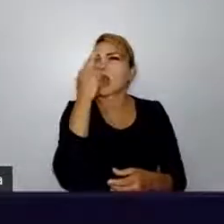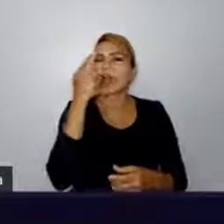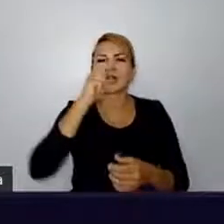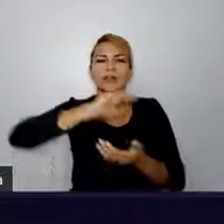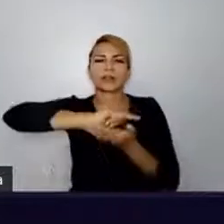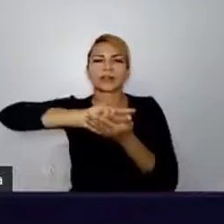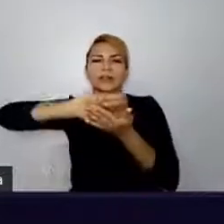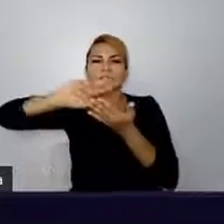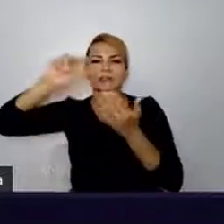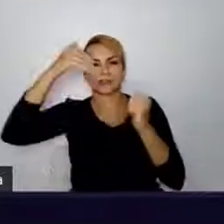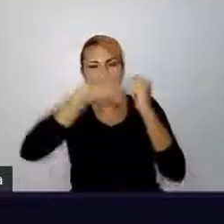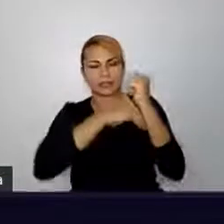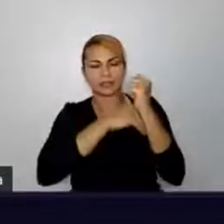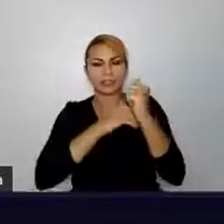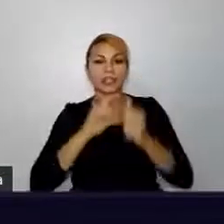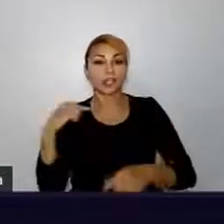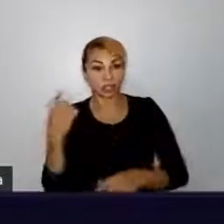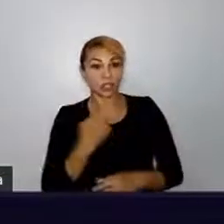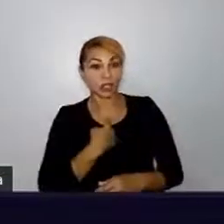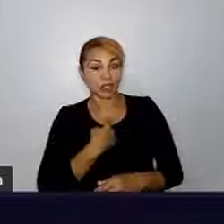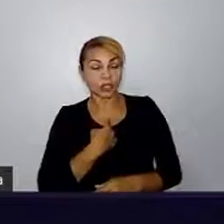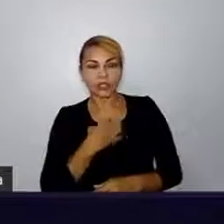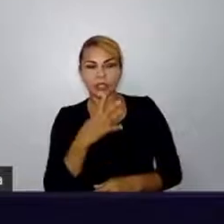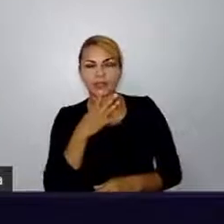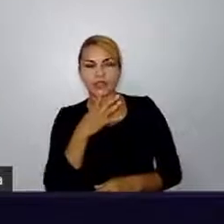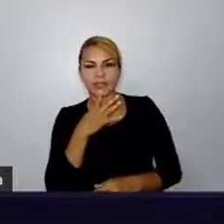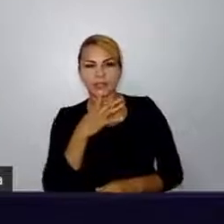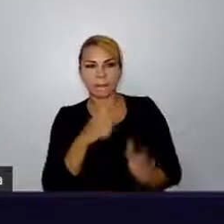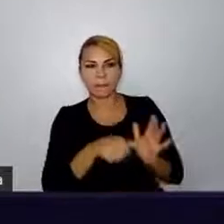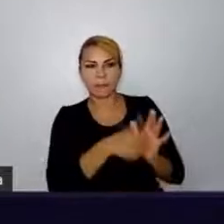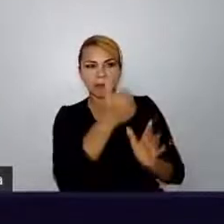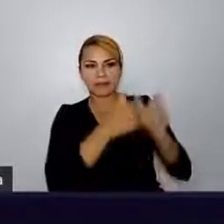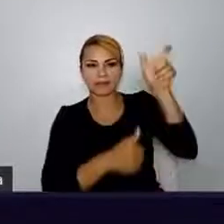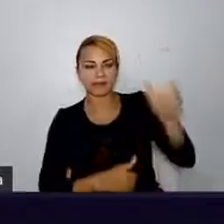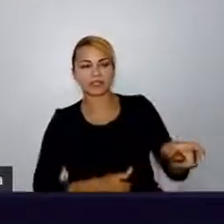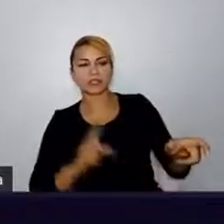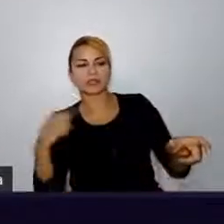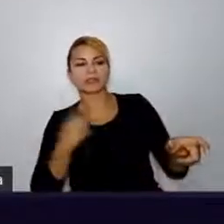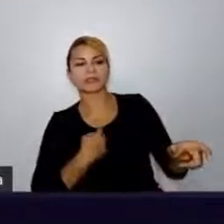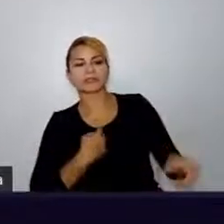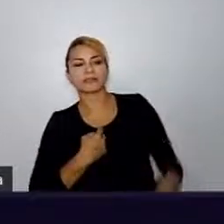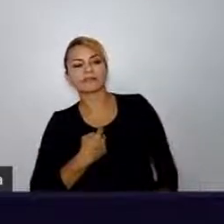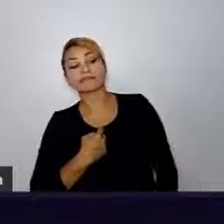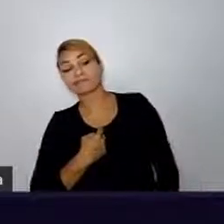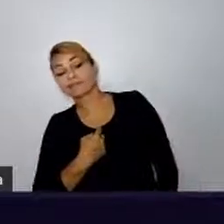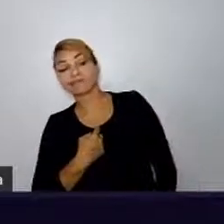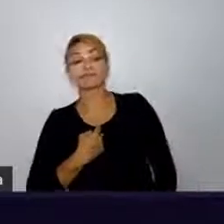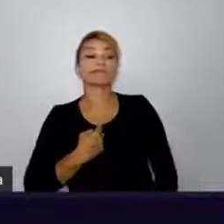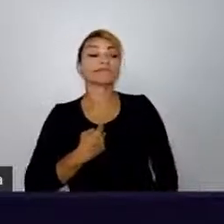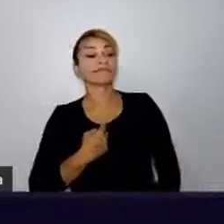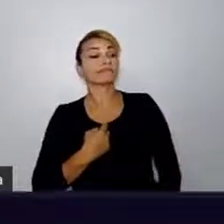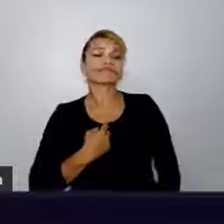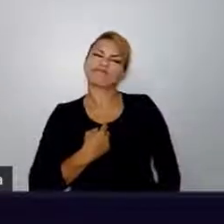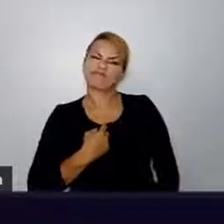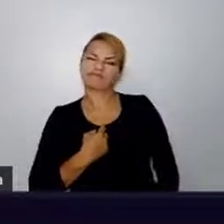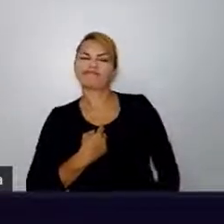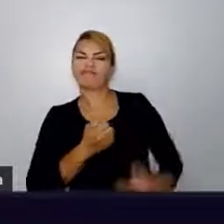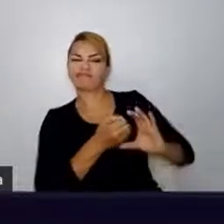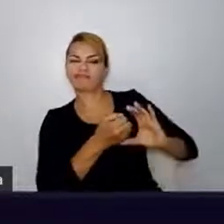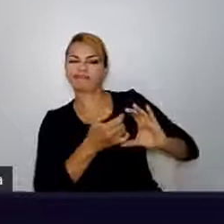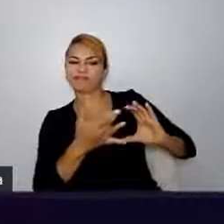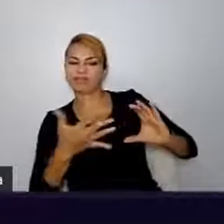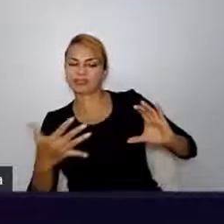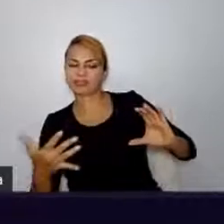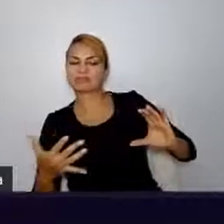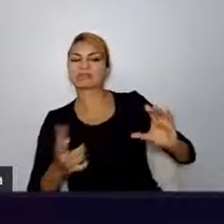classifica essa pessoa, né? Então, a gente tem a impressão se essa pessoa é inteligente ou